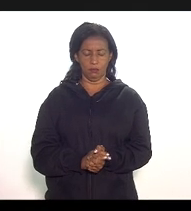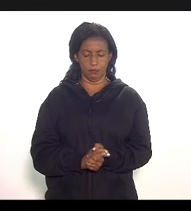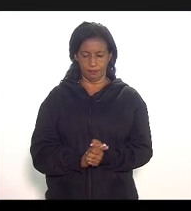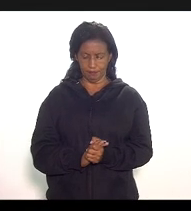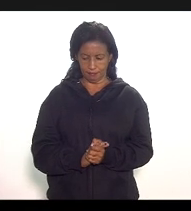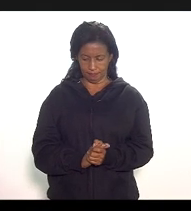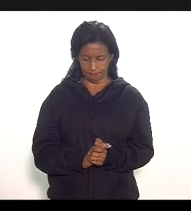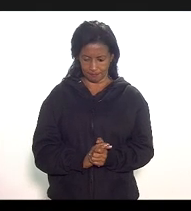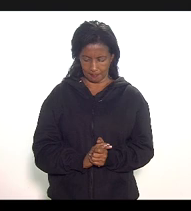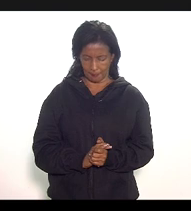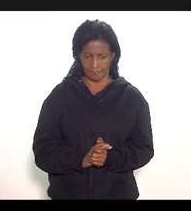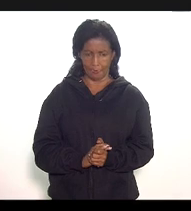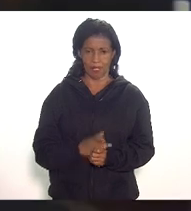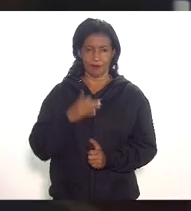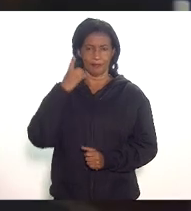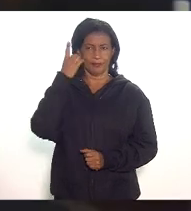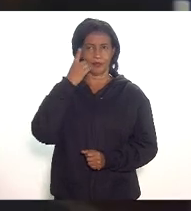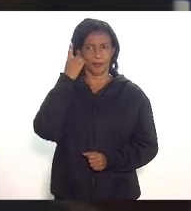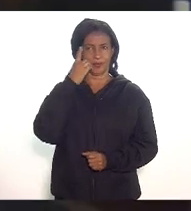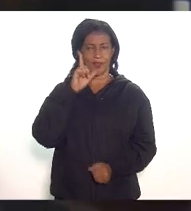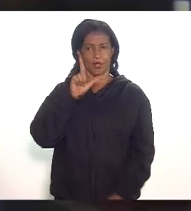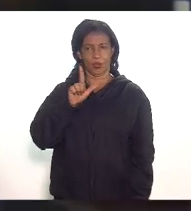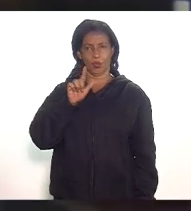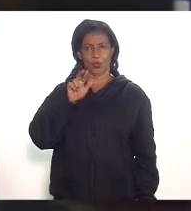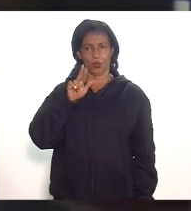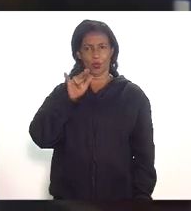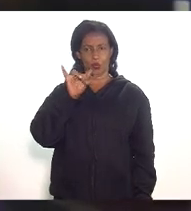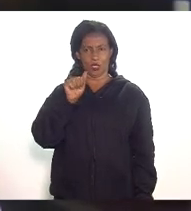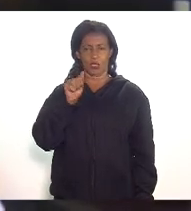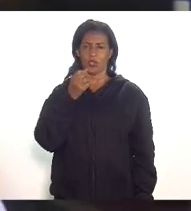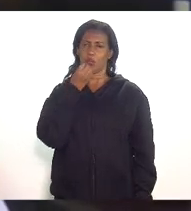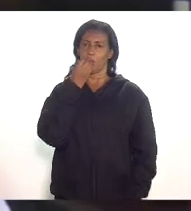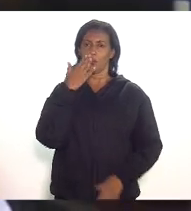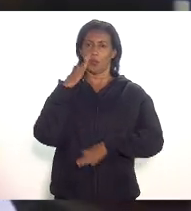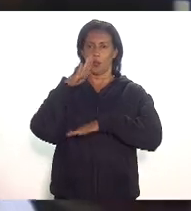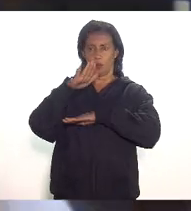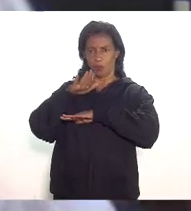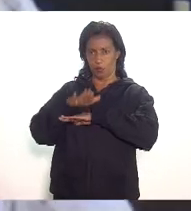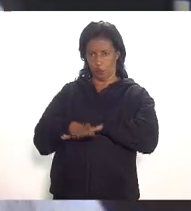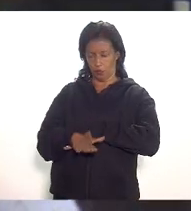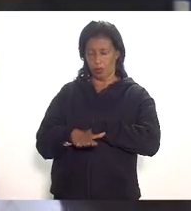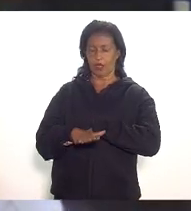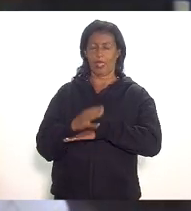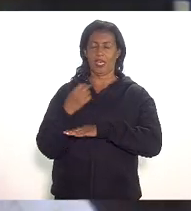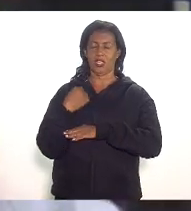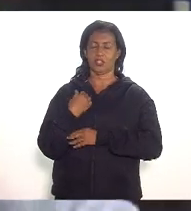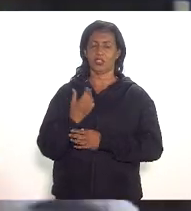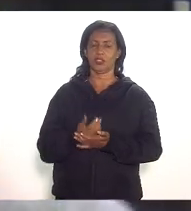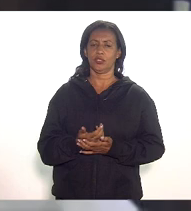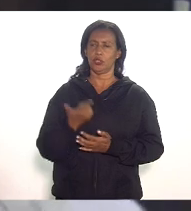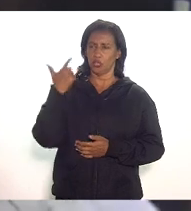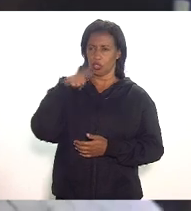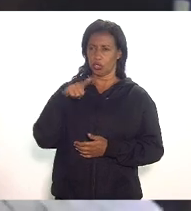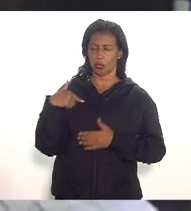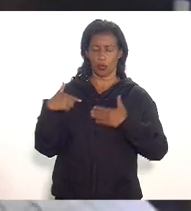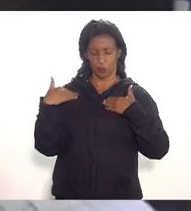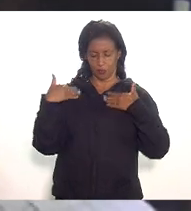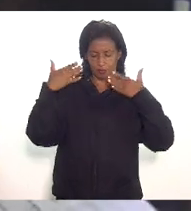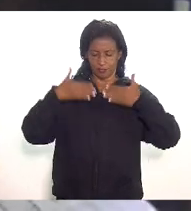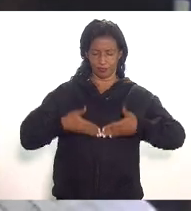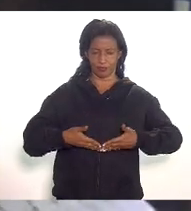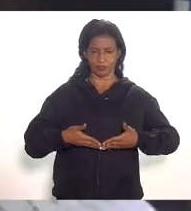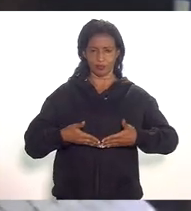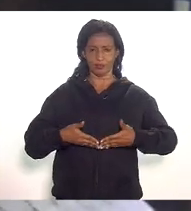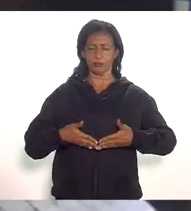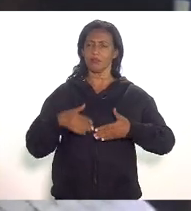deputado Luiz Paulo queria boa tarde estar mais uma vez aqui contigo gostaria de ressaltar da importância